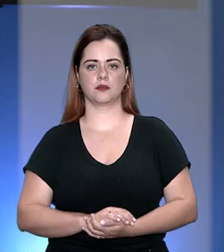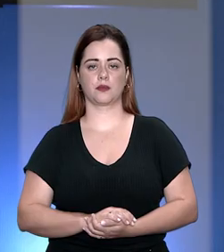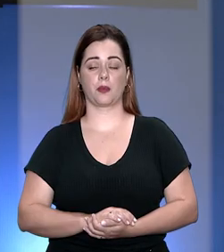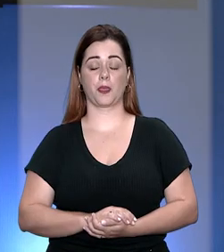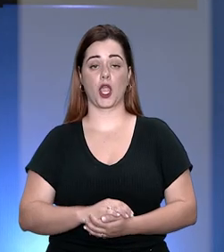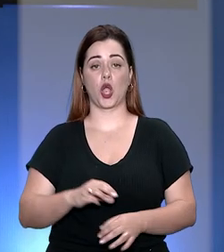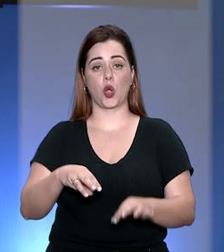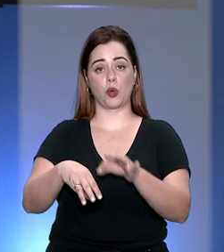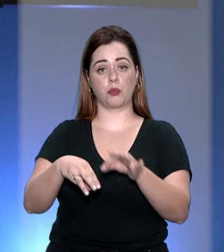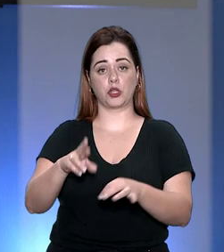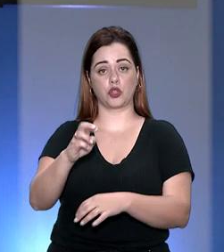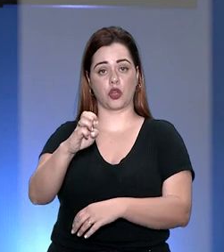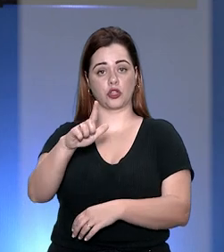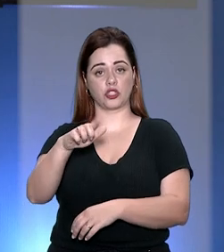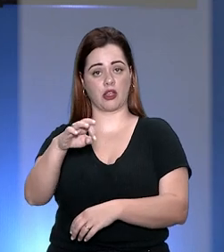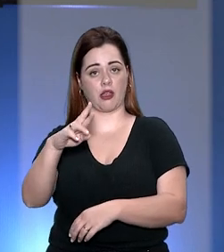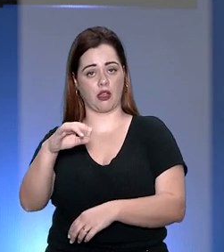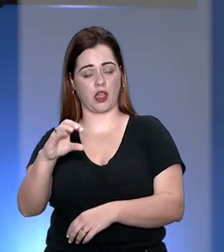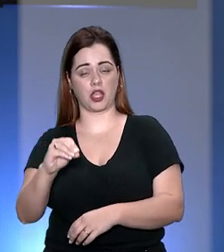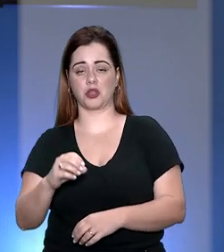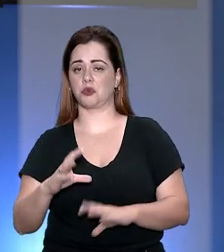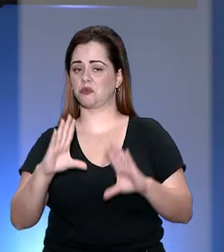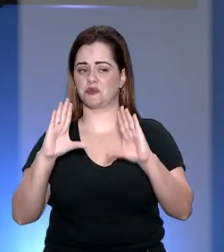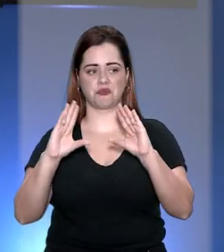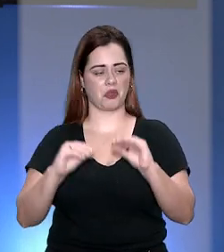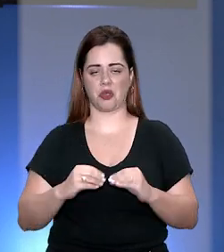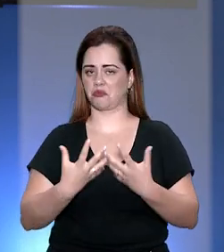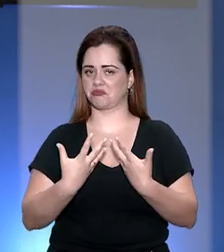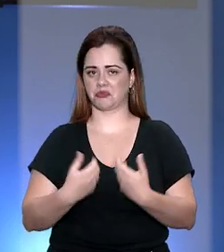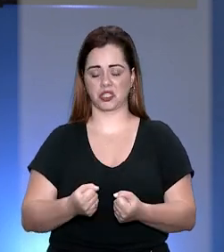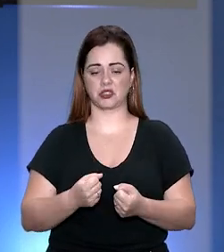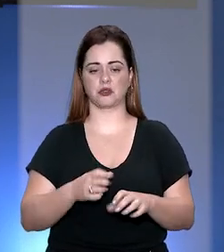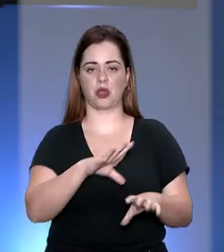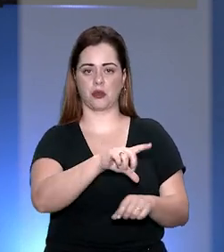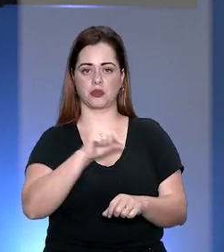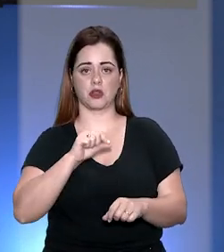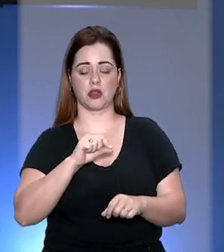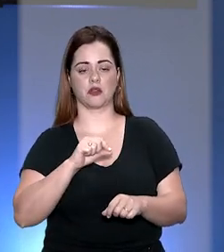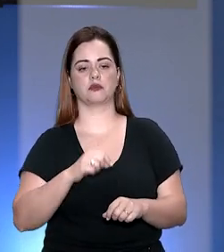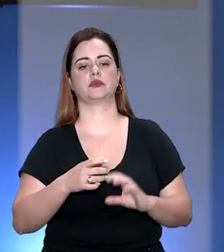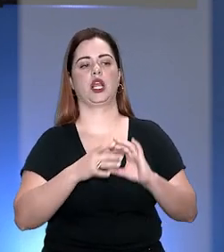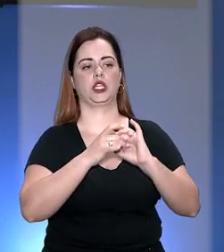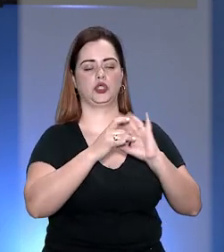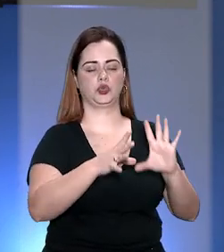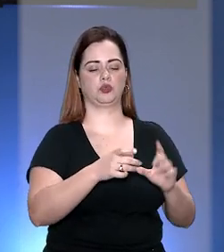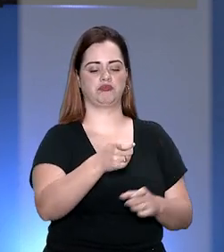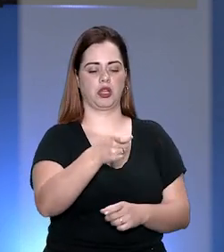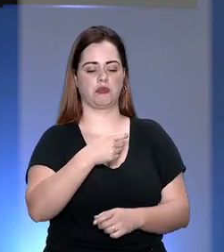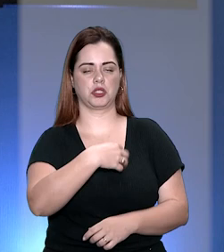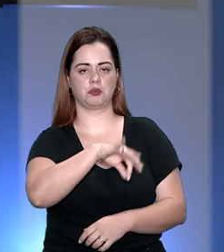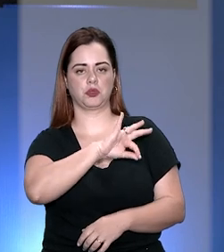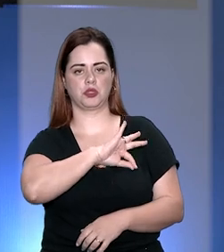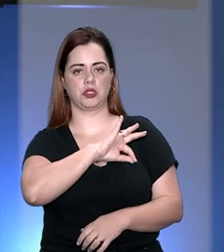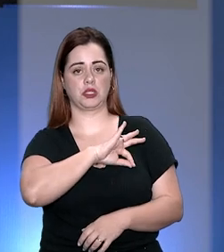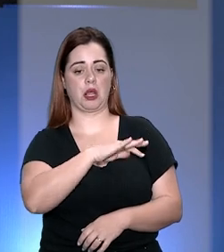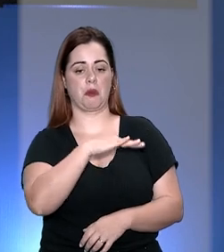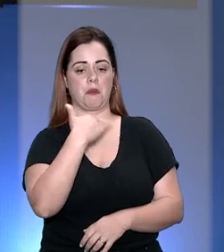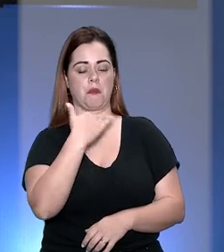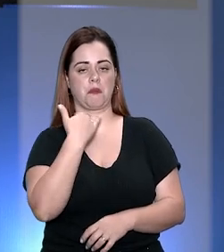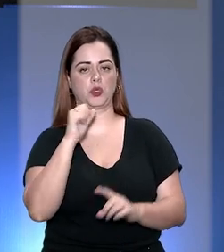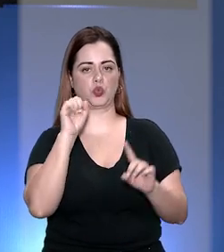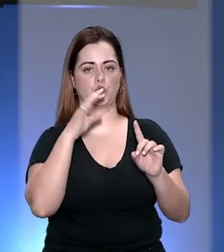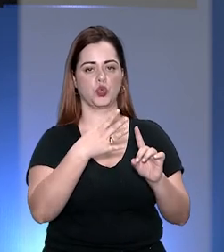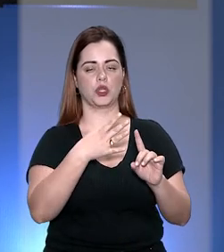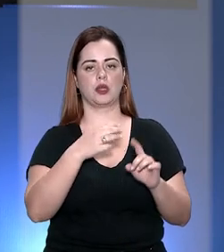O ministro Rogério Esquete Cruz negou a absolvição e manteve júri para o ex-policial acusado de matar